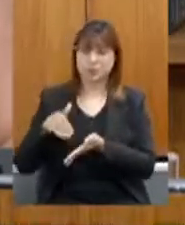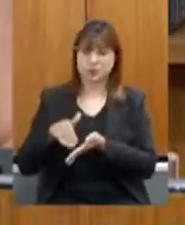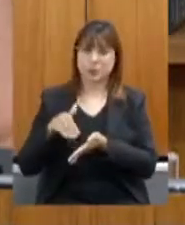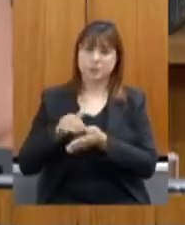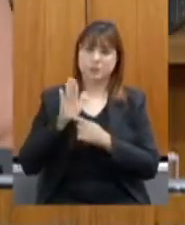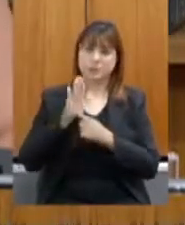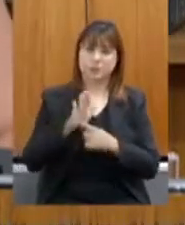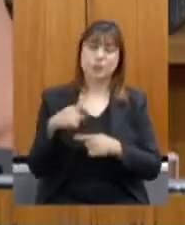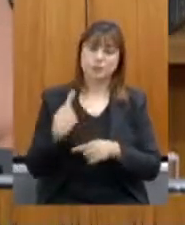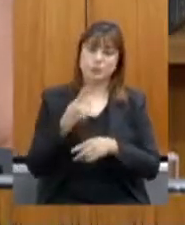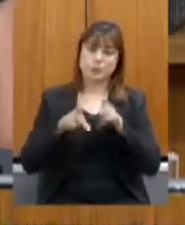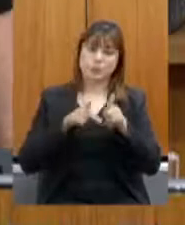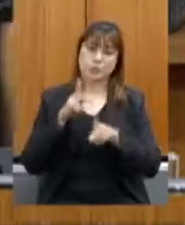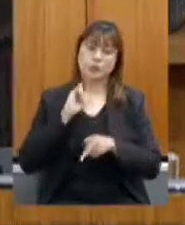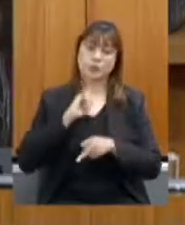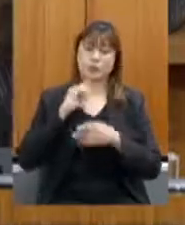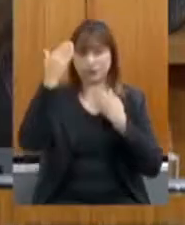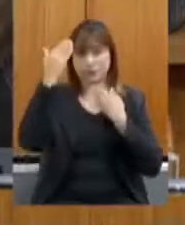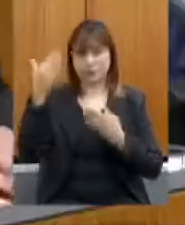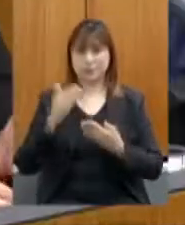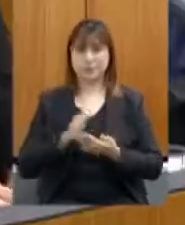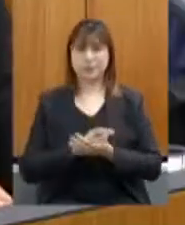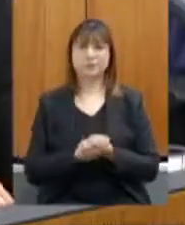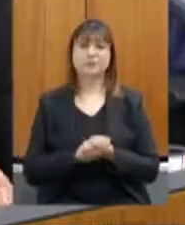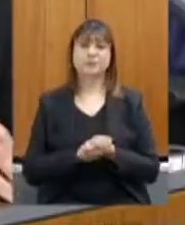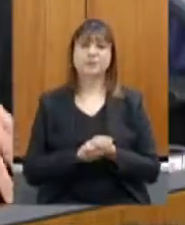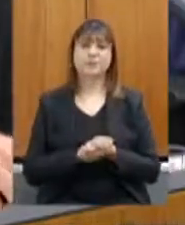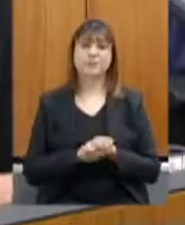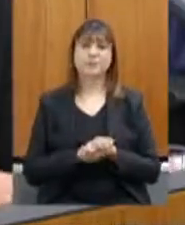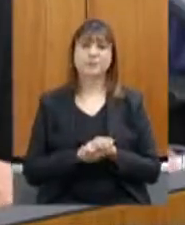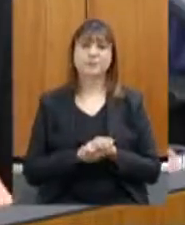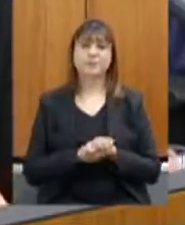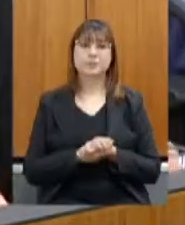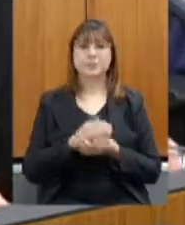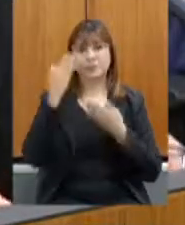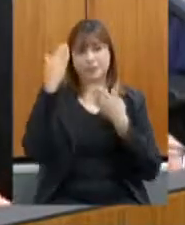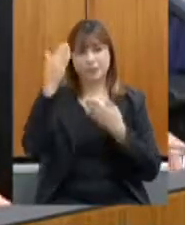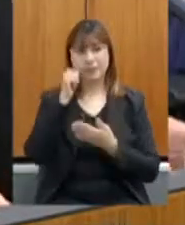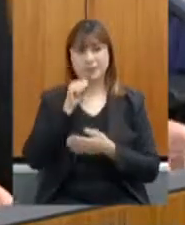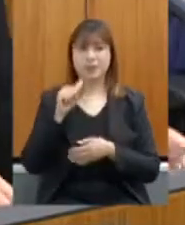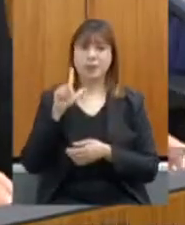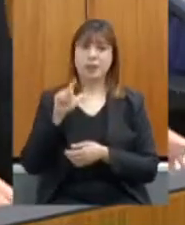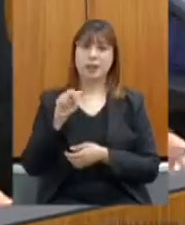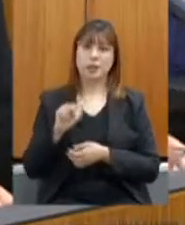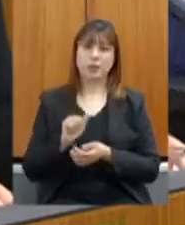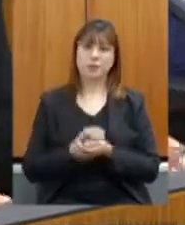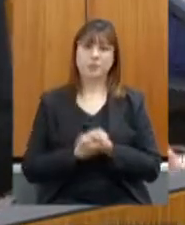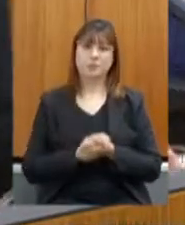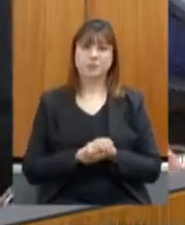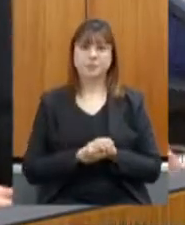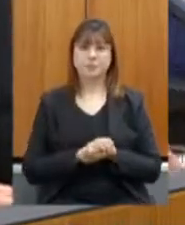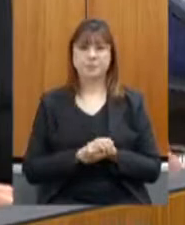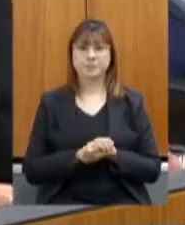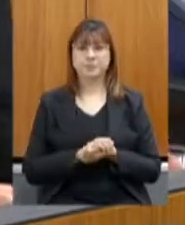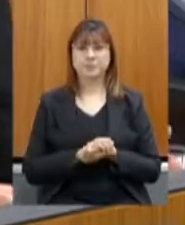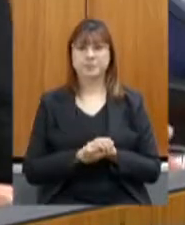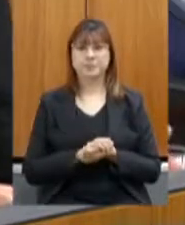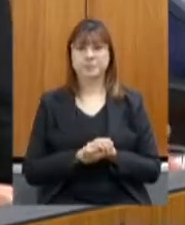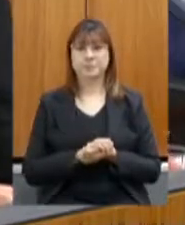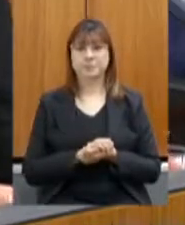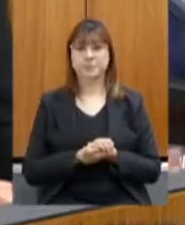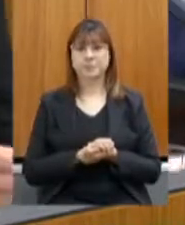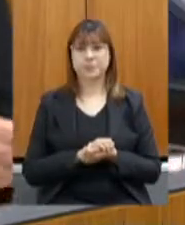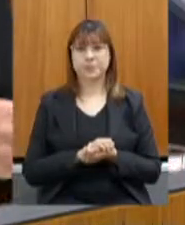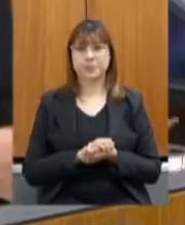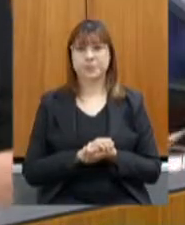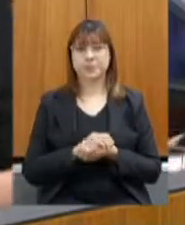para a população de Minas. Obrigada. Muito obrigado, deputada Laura Serrano. Com a palavra, secretária Ana. Muito obrigada, deputada